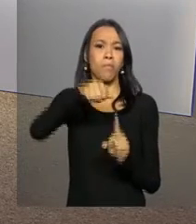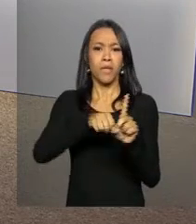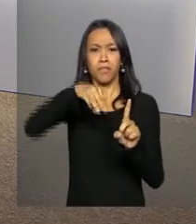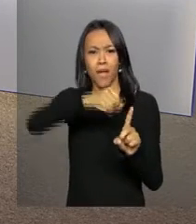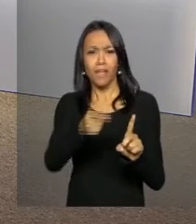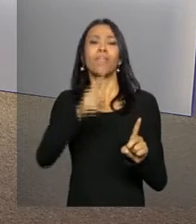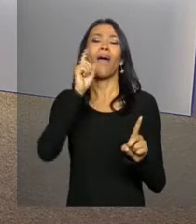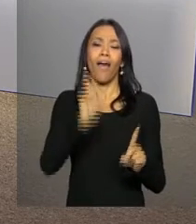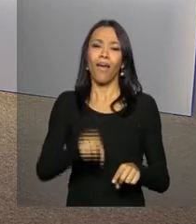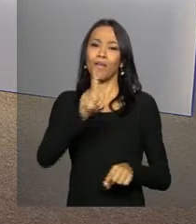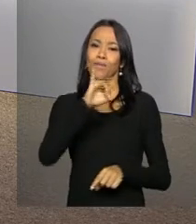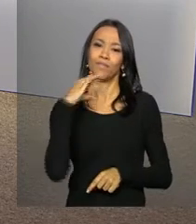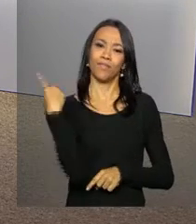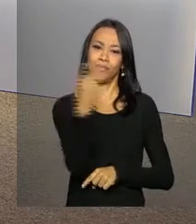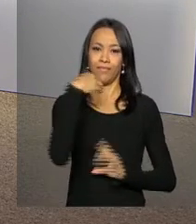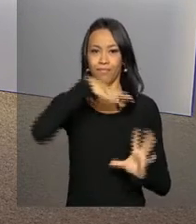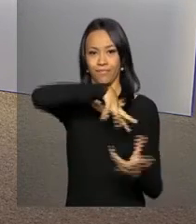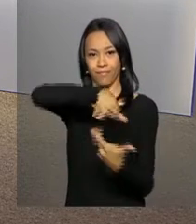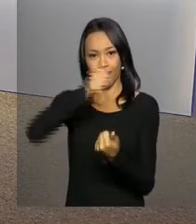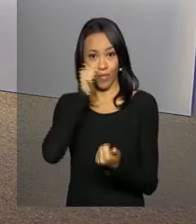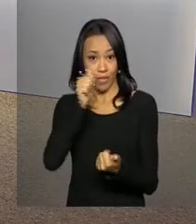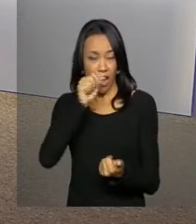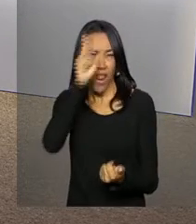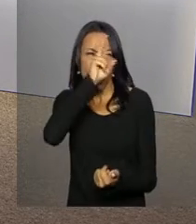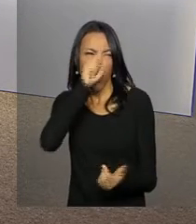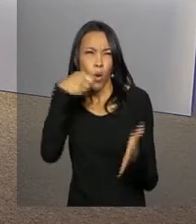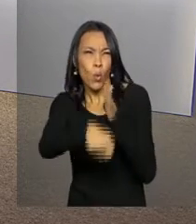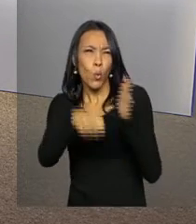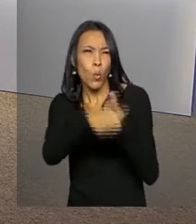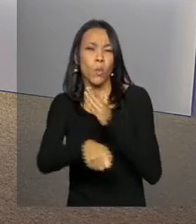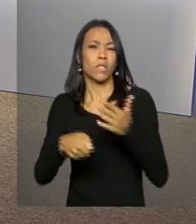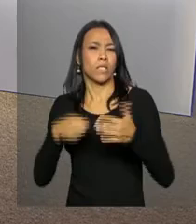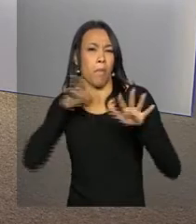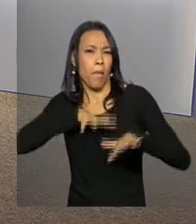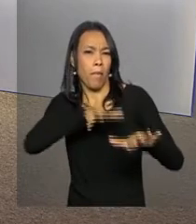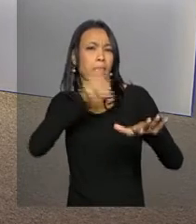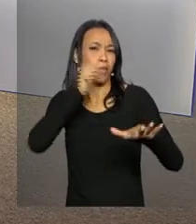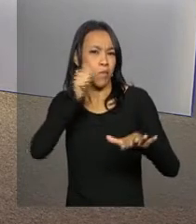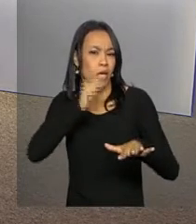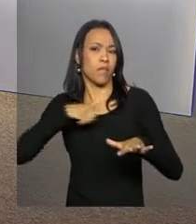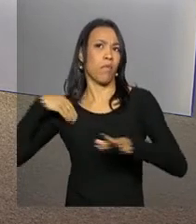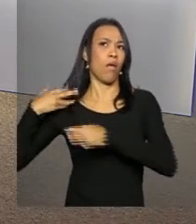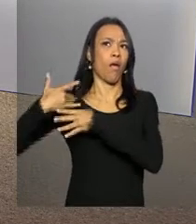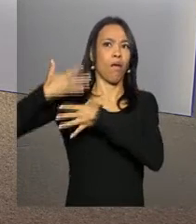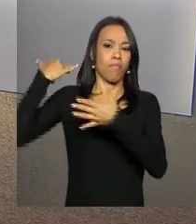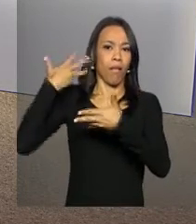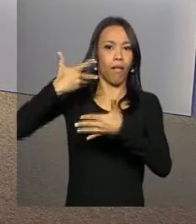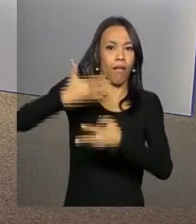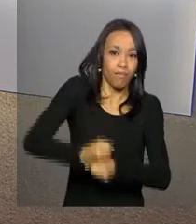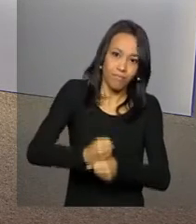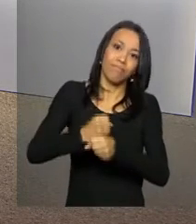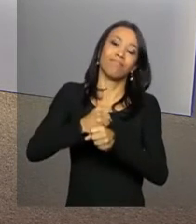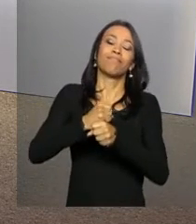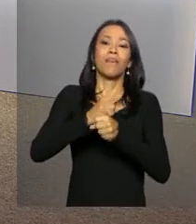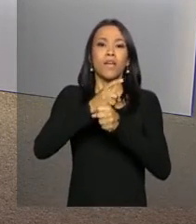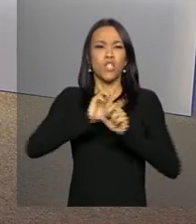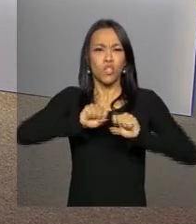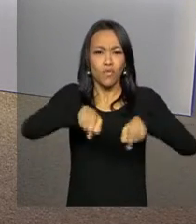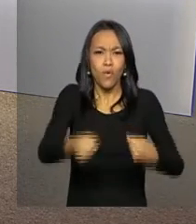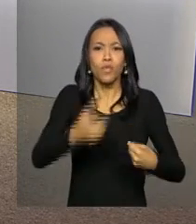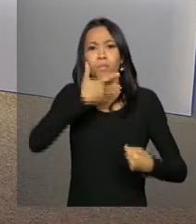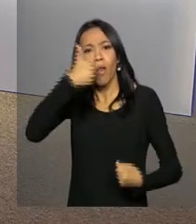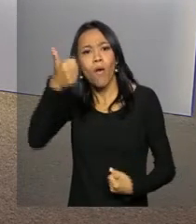Internacional da Mulher. A data lembra as lutas e conquistas das mulheres ao longo dos anos. Um esforço por melhores